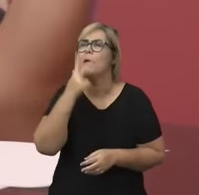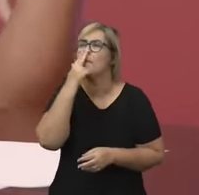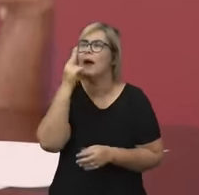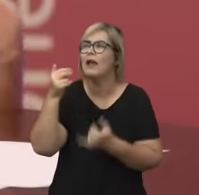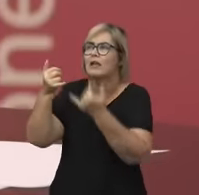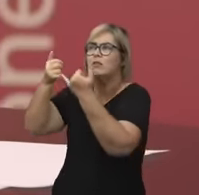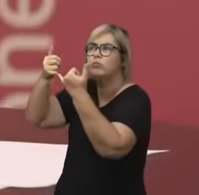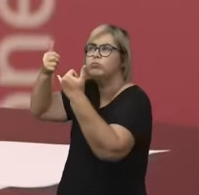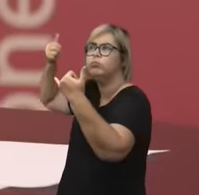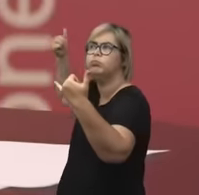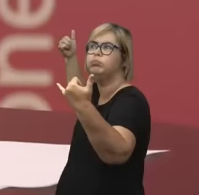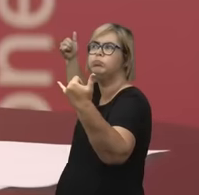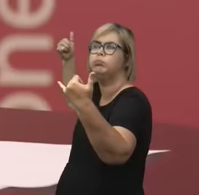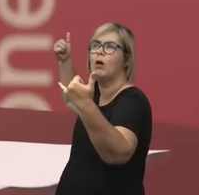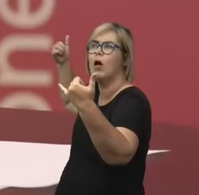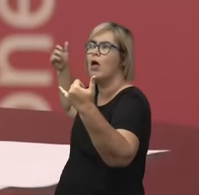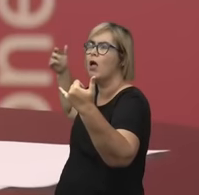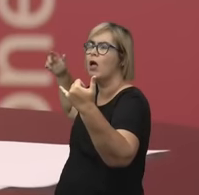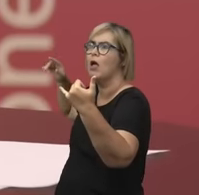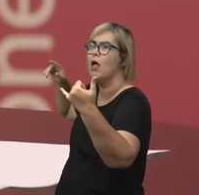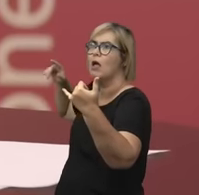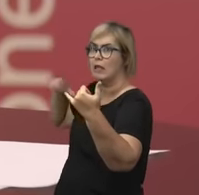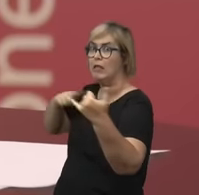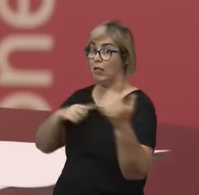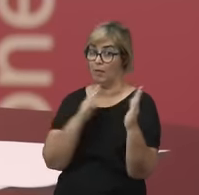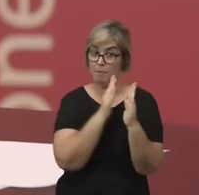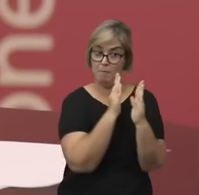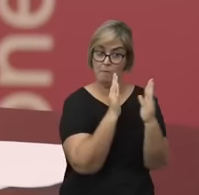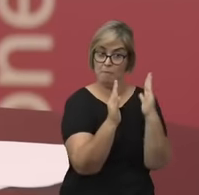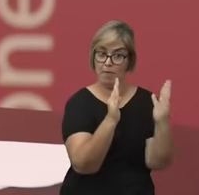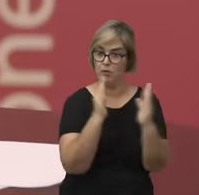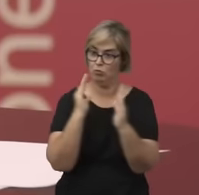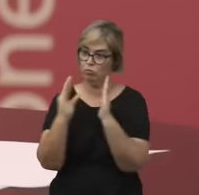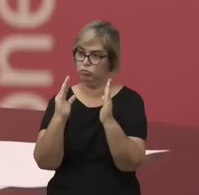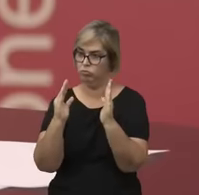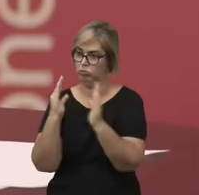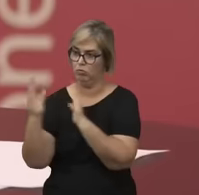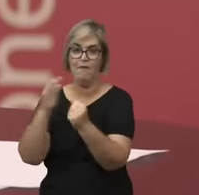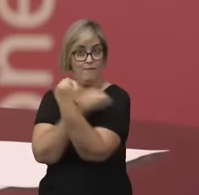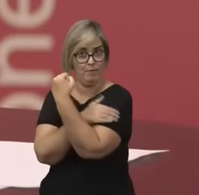né? Que vai da Kerelle às ondas do feminismo. Por outro lado,